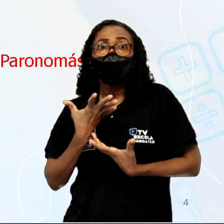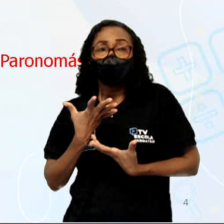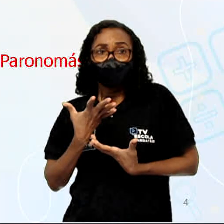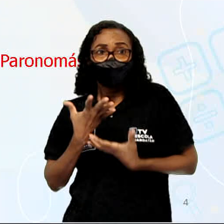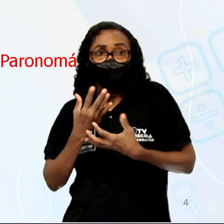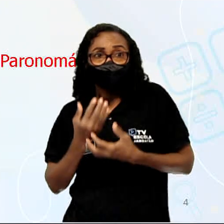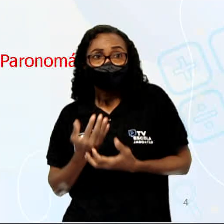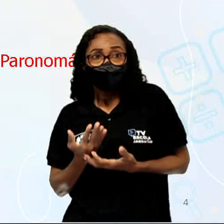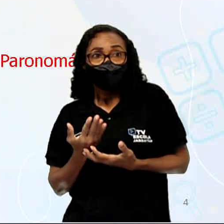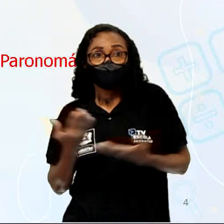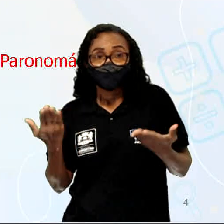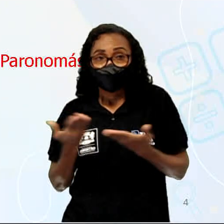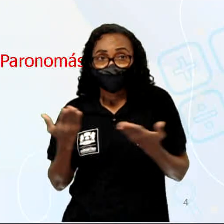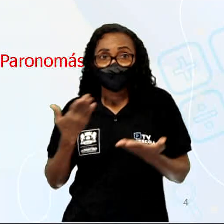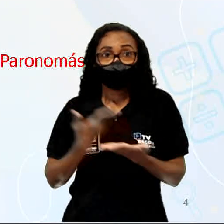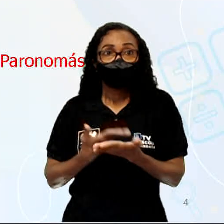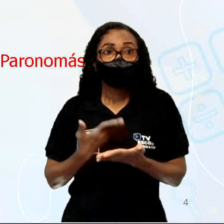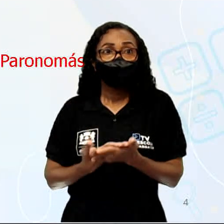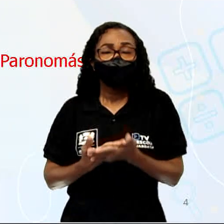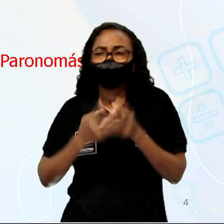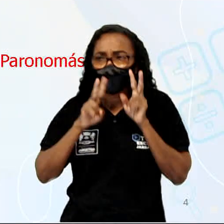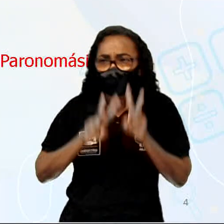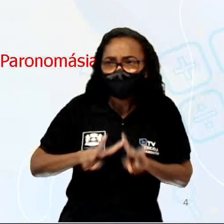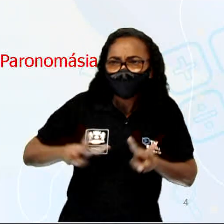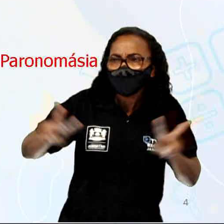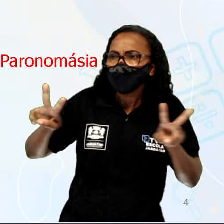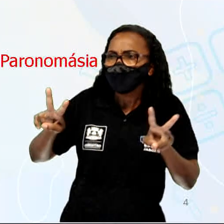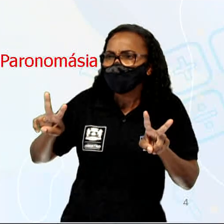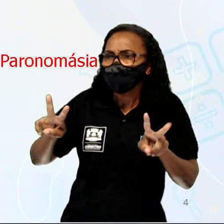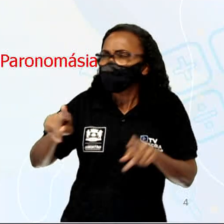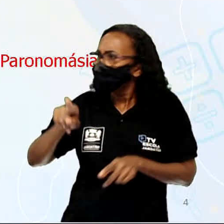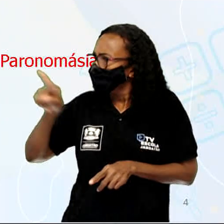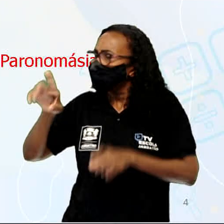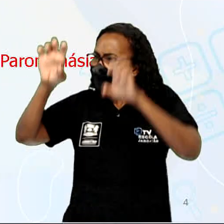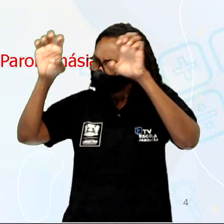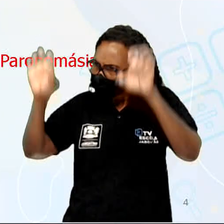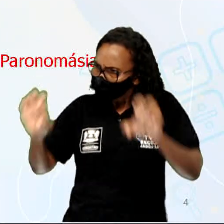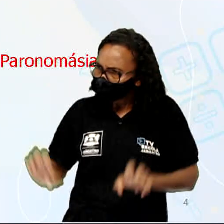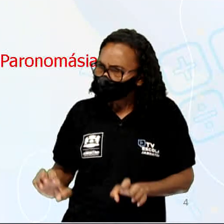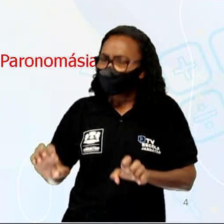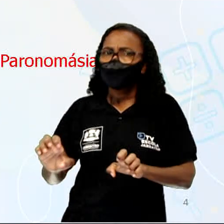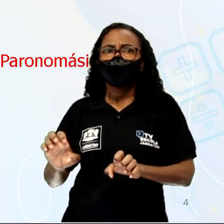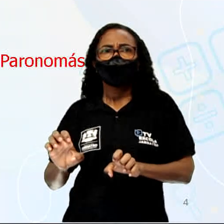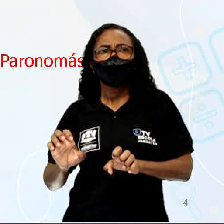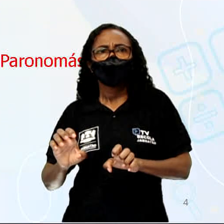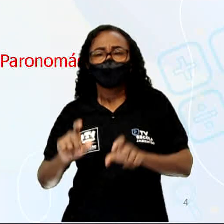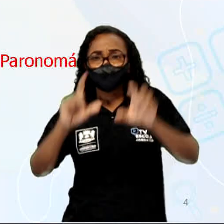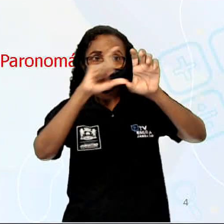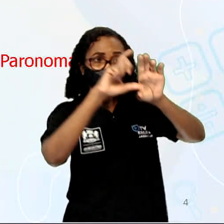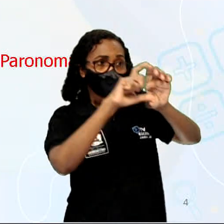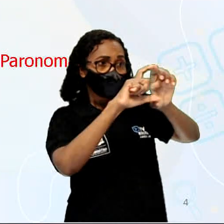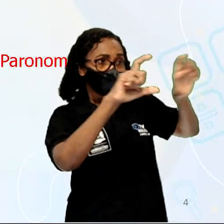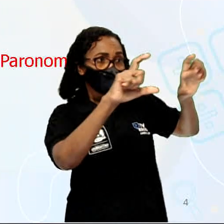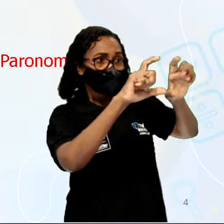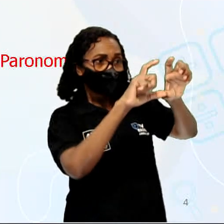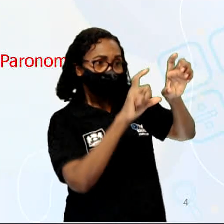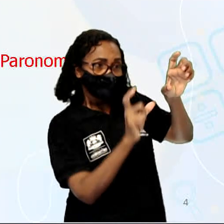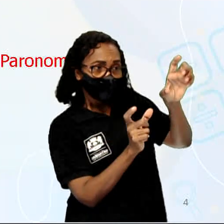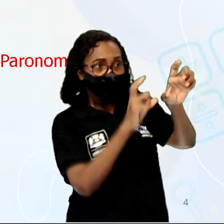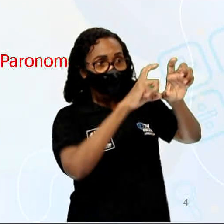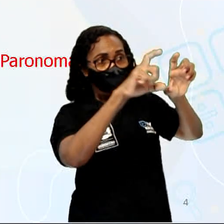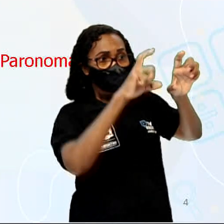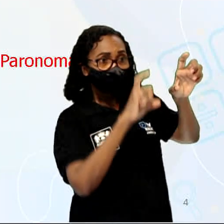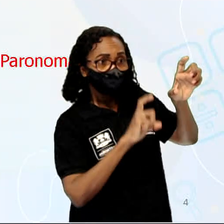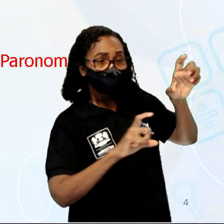de hoje. Vejam que ele é estruturado em versos, uma única